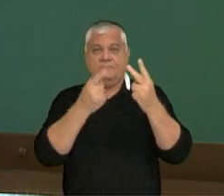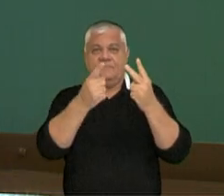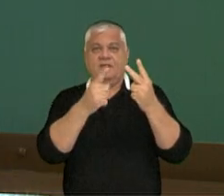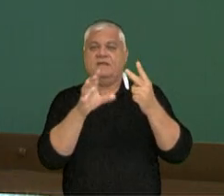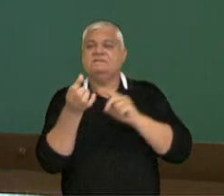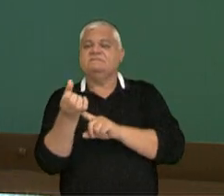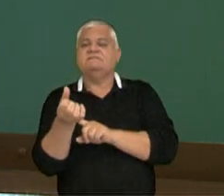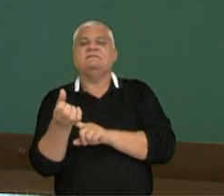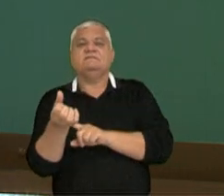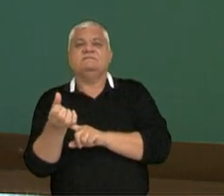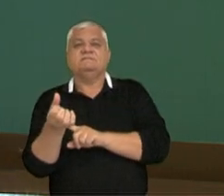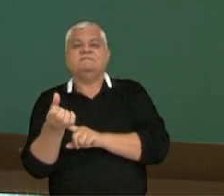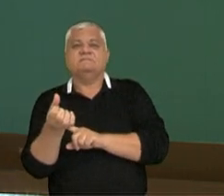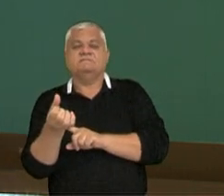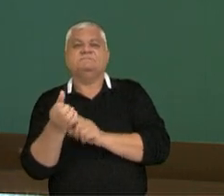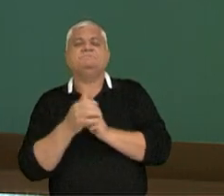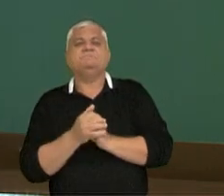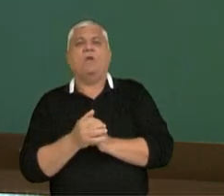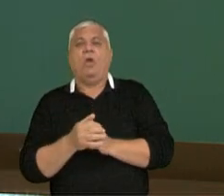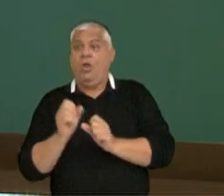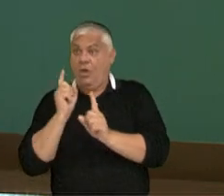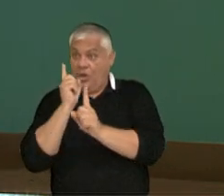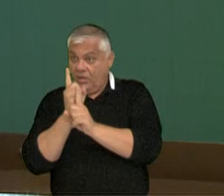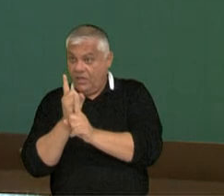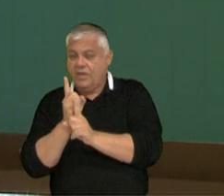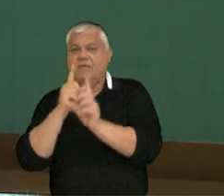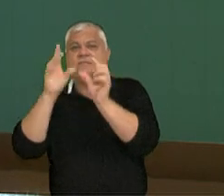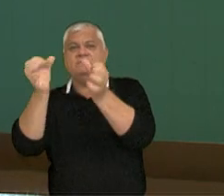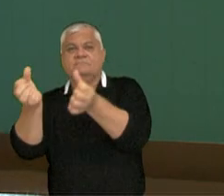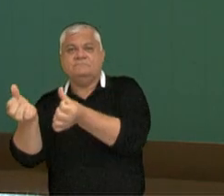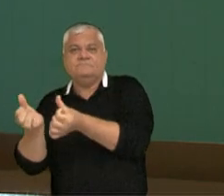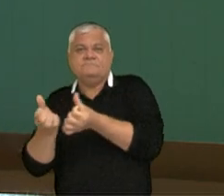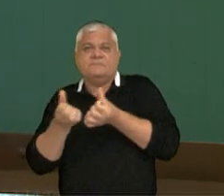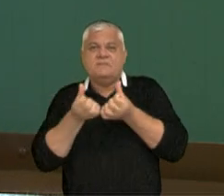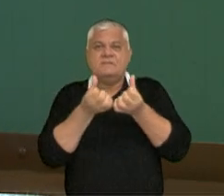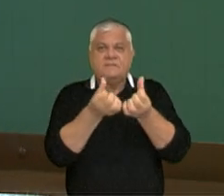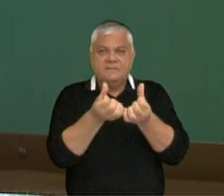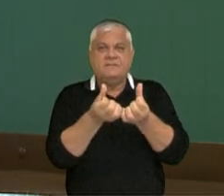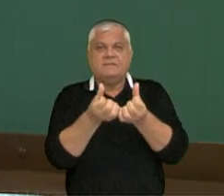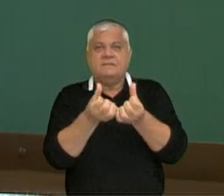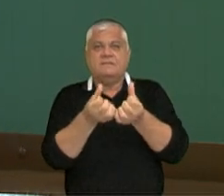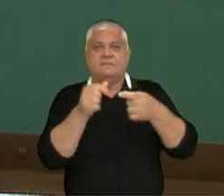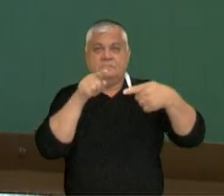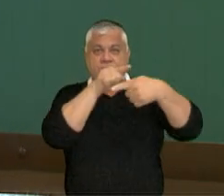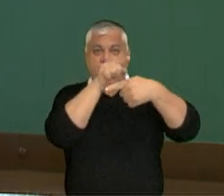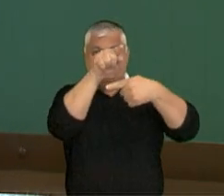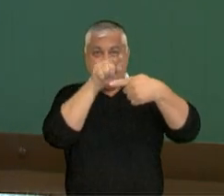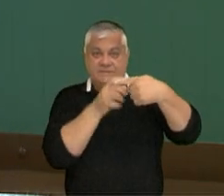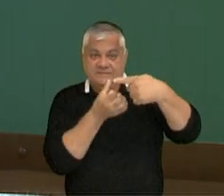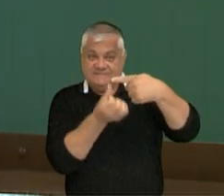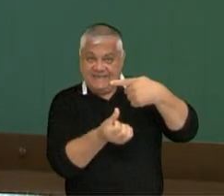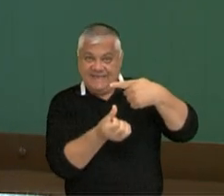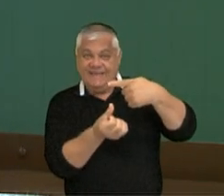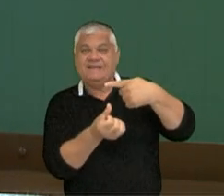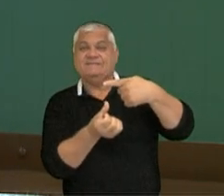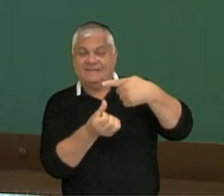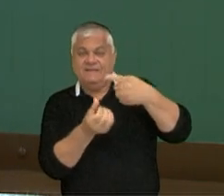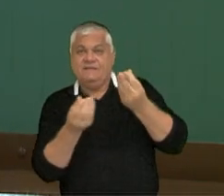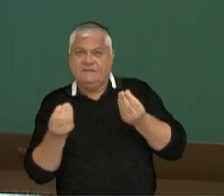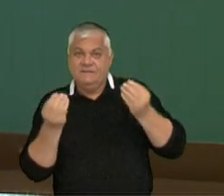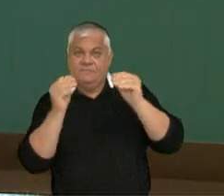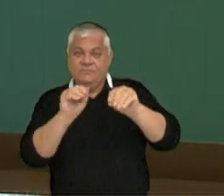a 6. Depois que calculamos esse denominador, nós pegamos esse denominador,